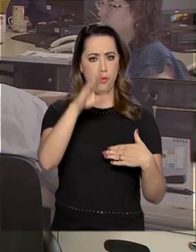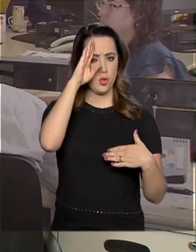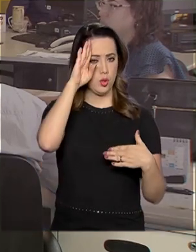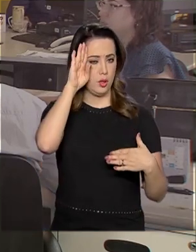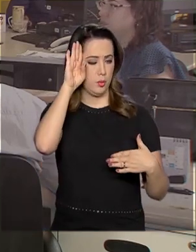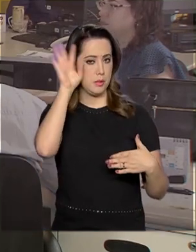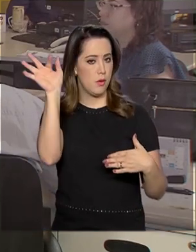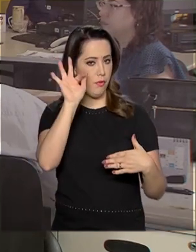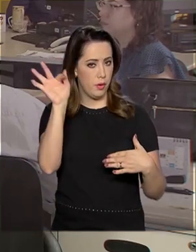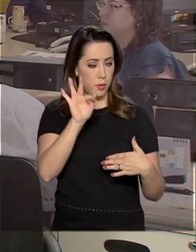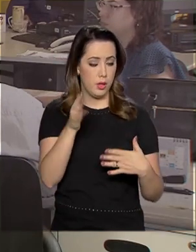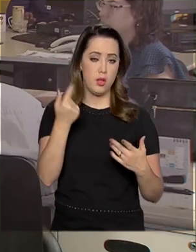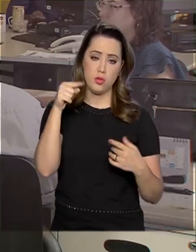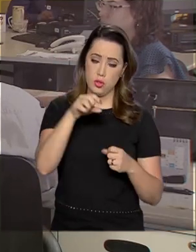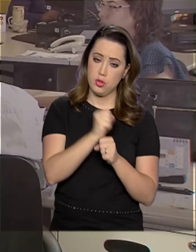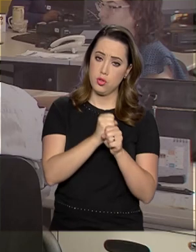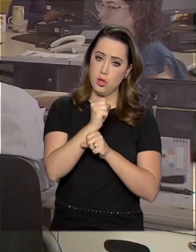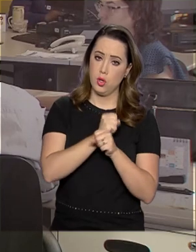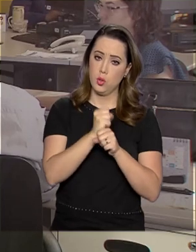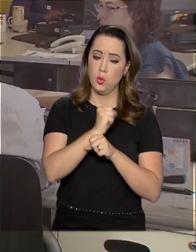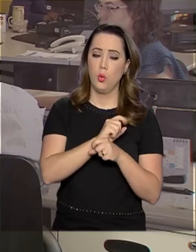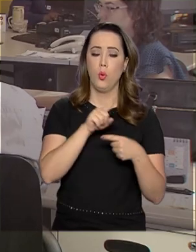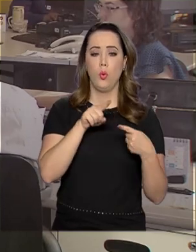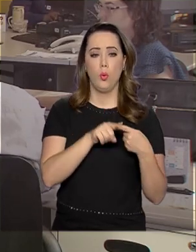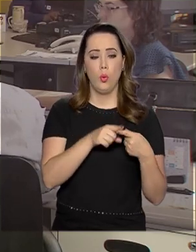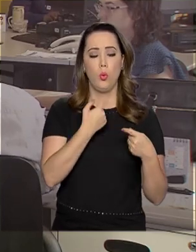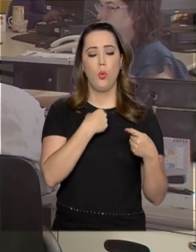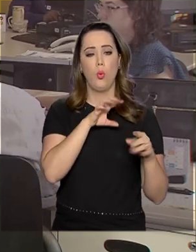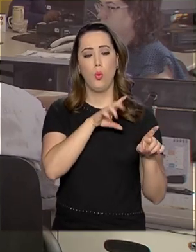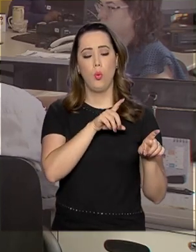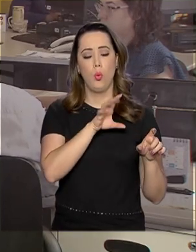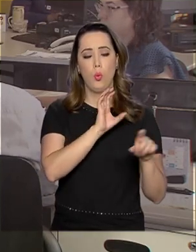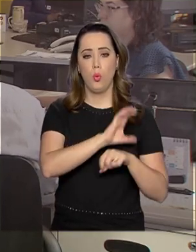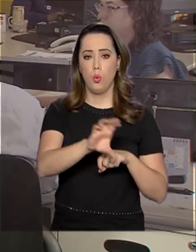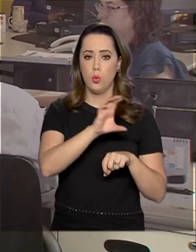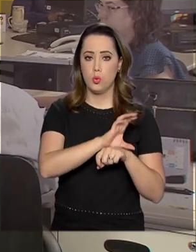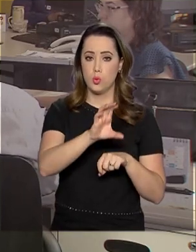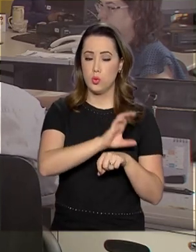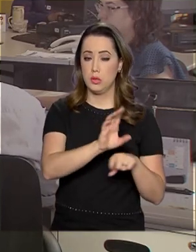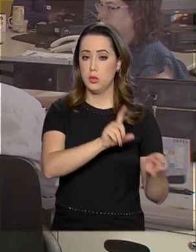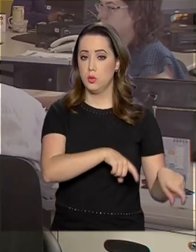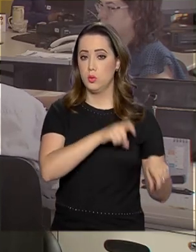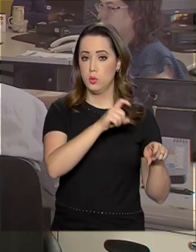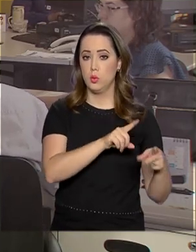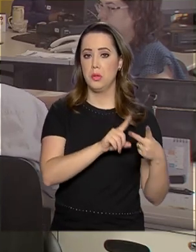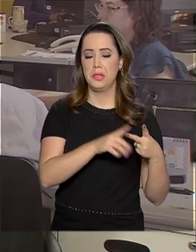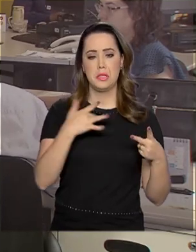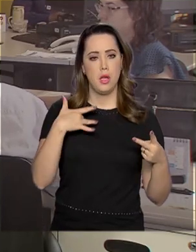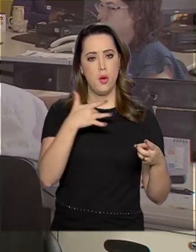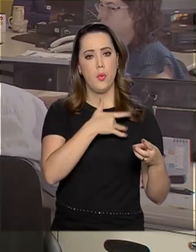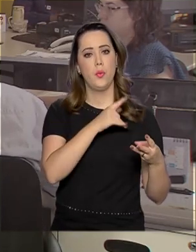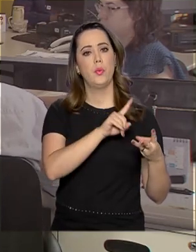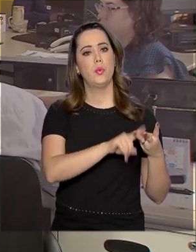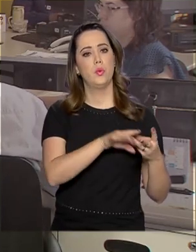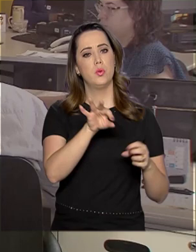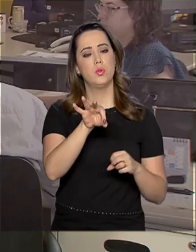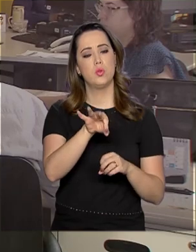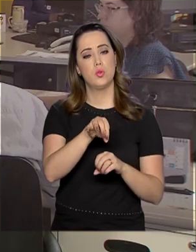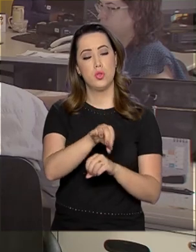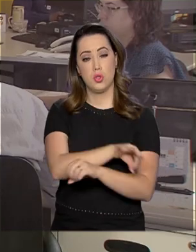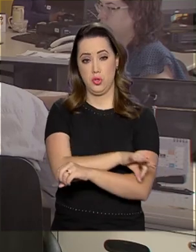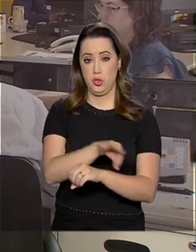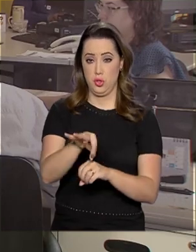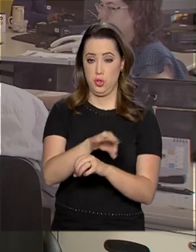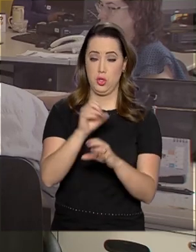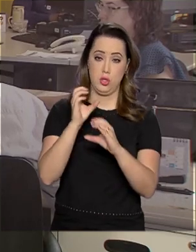ano, o exame é voltado para os cursos de bacharelado em Ciências Agrárias, Ciências da Saúde e Áreas Afins, Engenharia, Arquitetura e Urbanismo